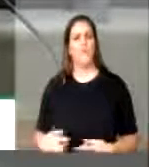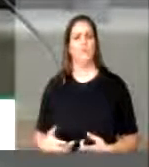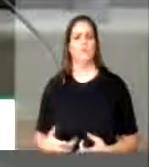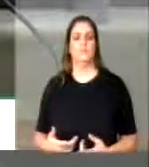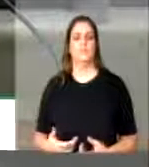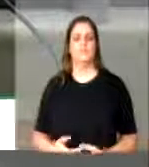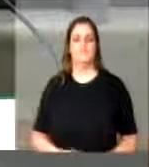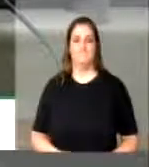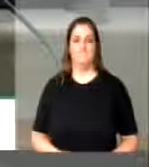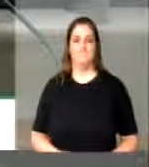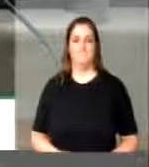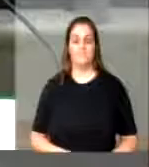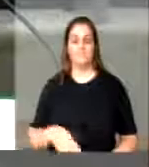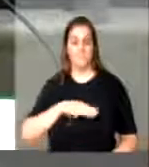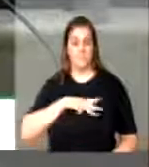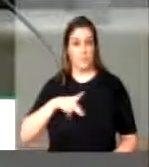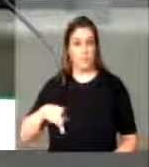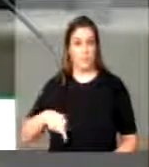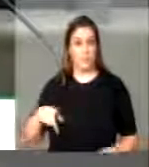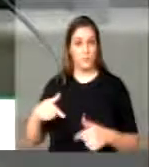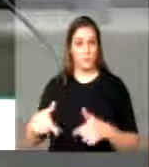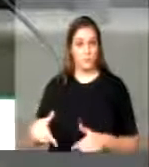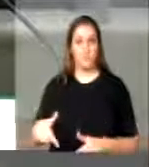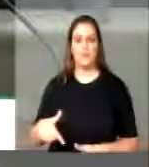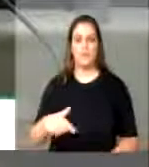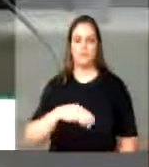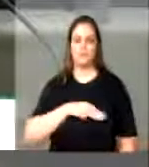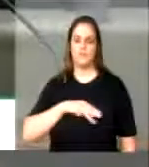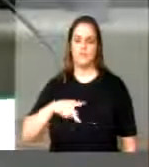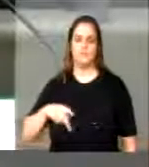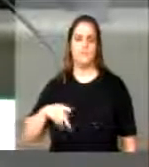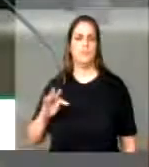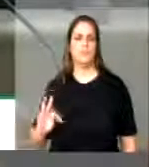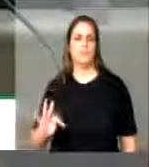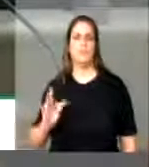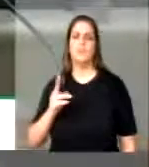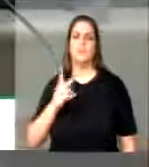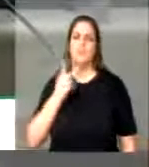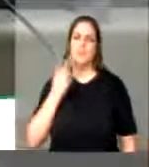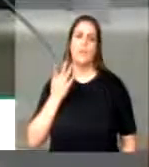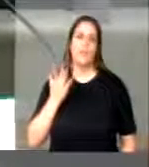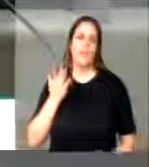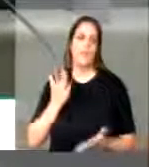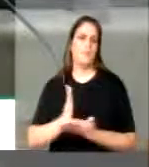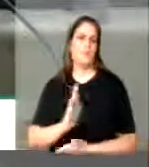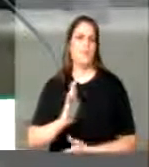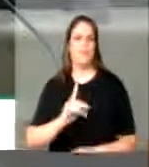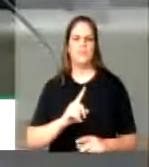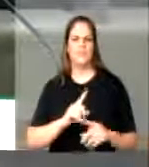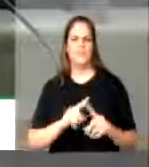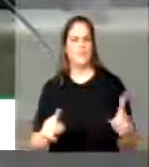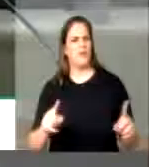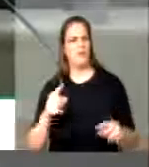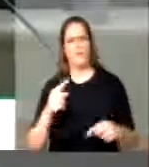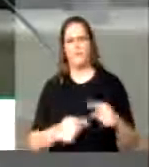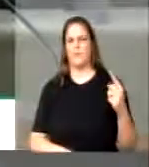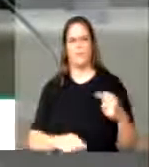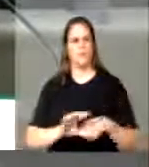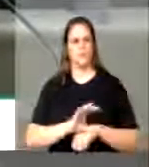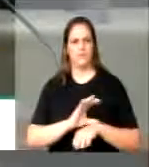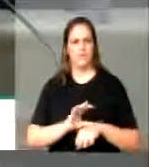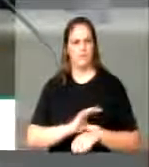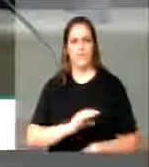Ministério Público do Trabalho considera a proposta da terceirização aprovada inconstitucional e o procurador